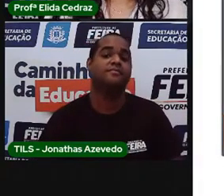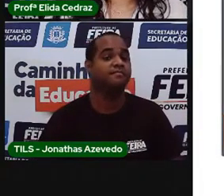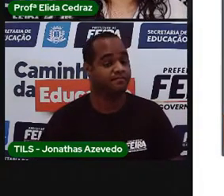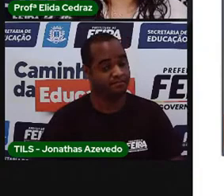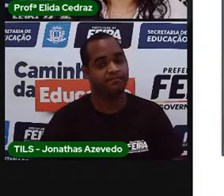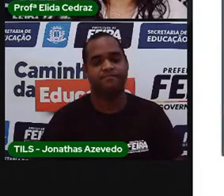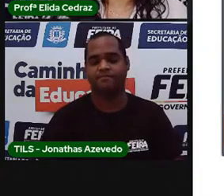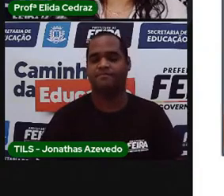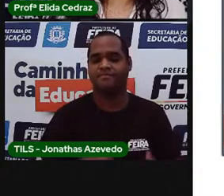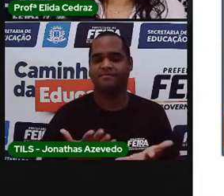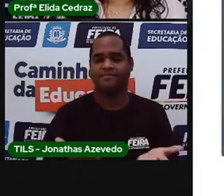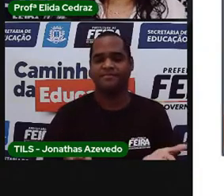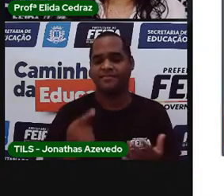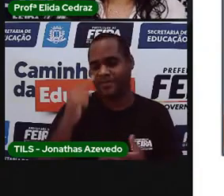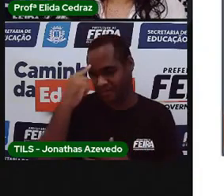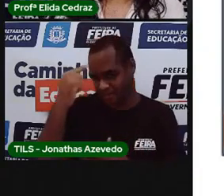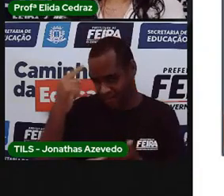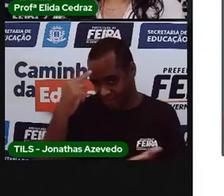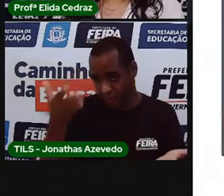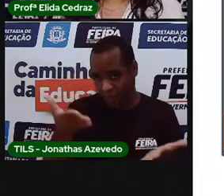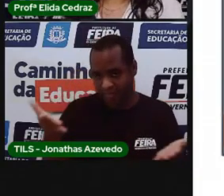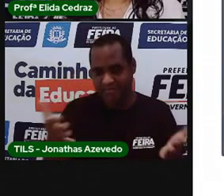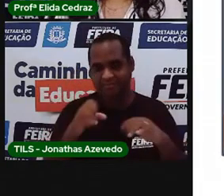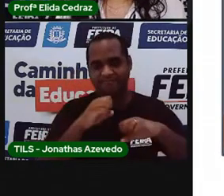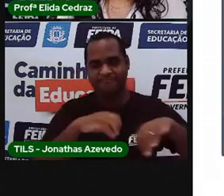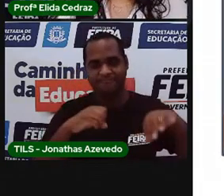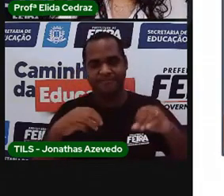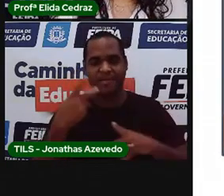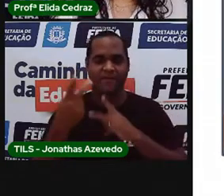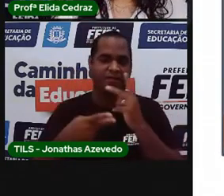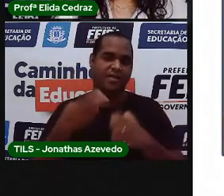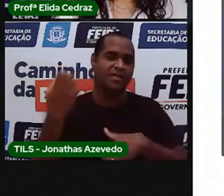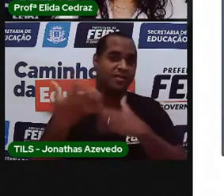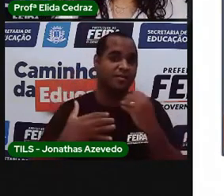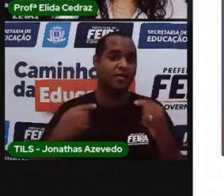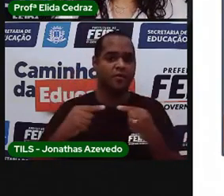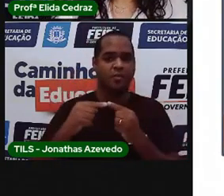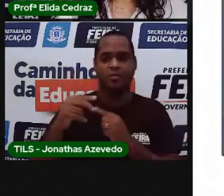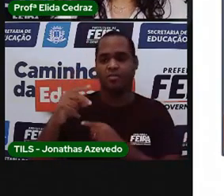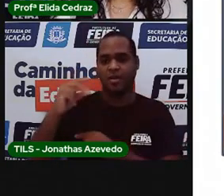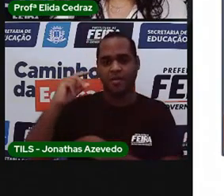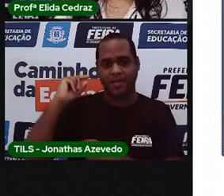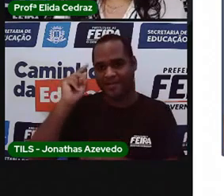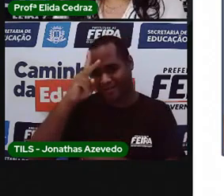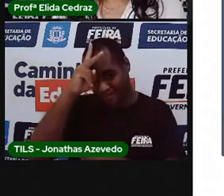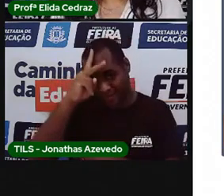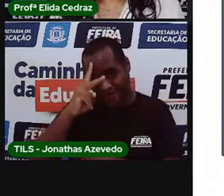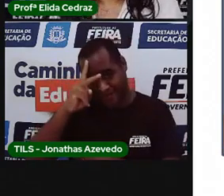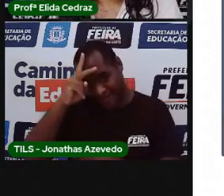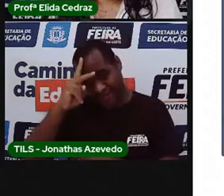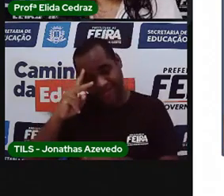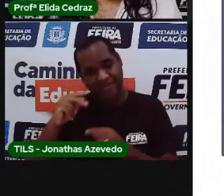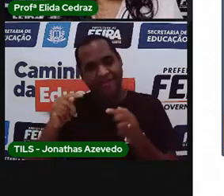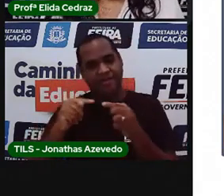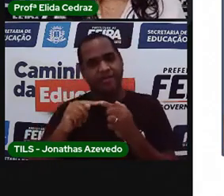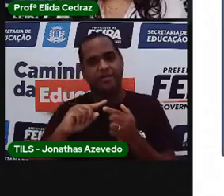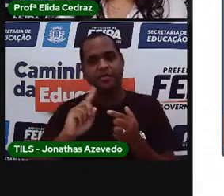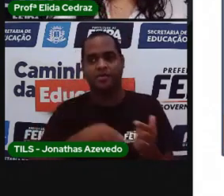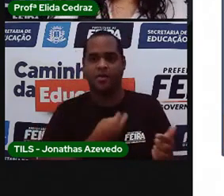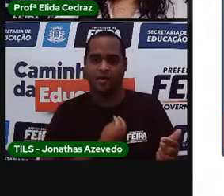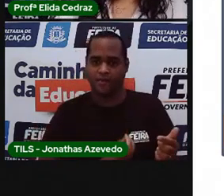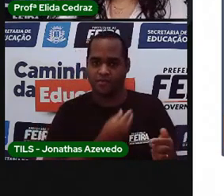Nossa aula de hoje falou sobre fontes históricas nos